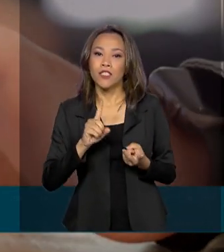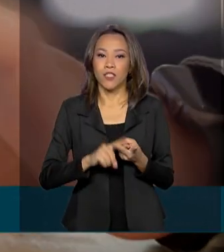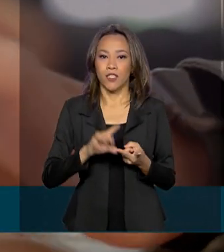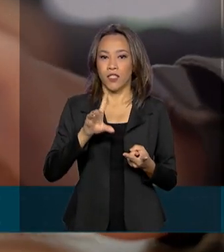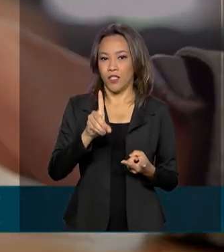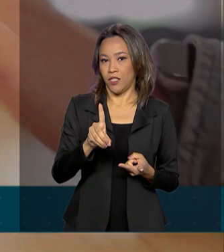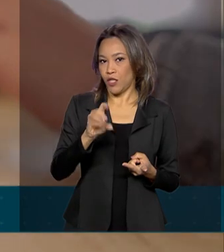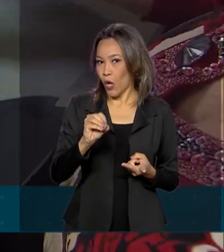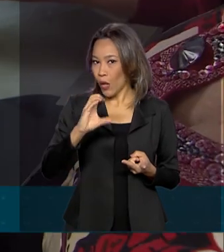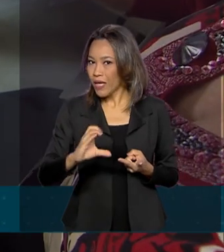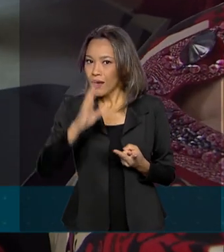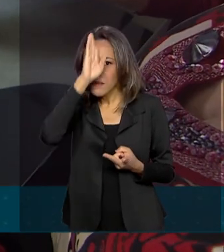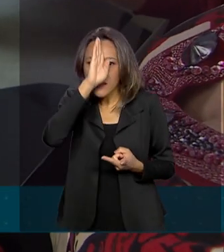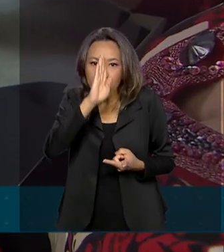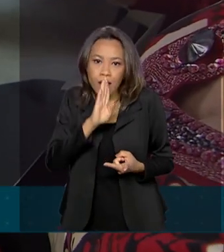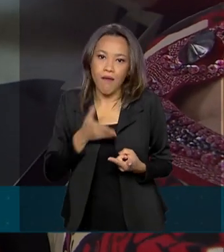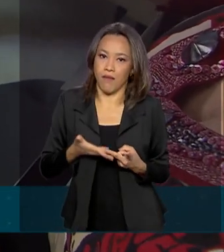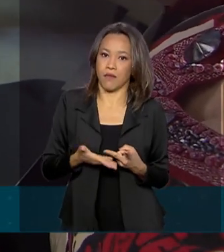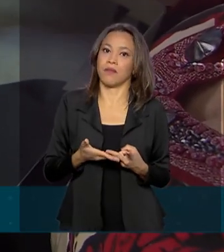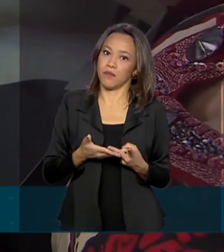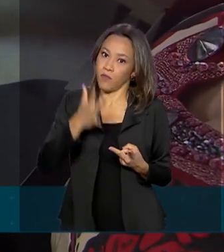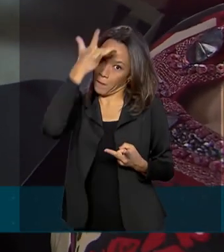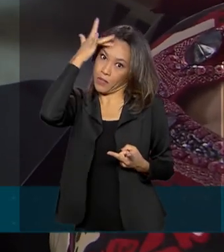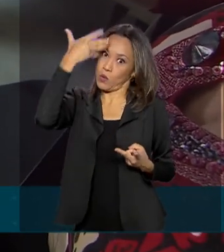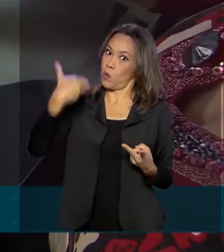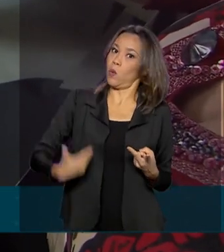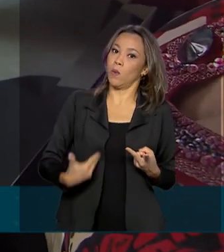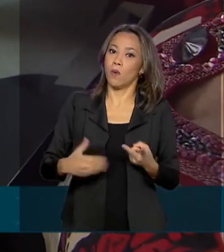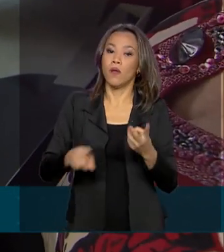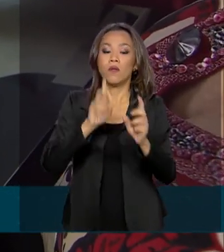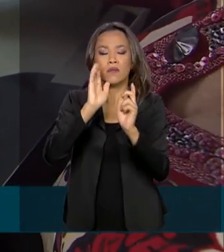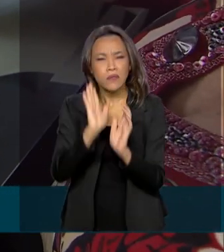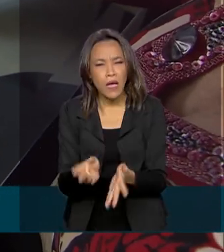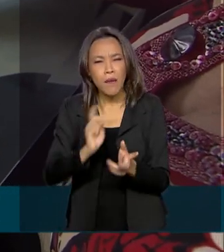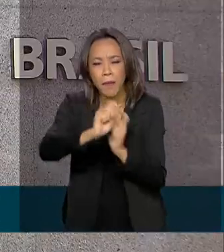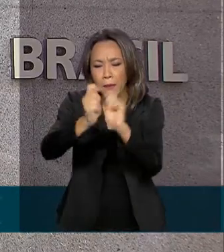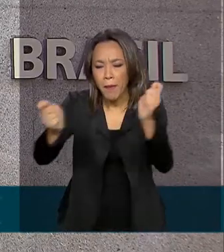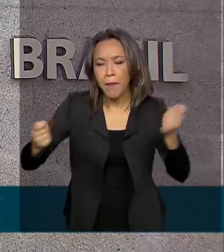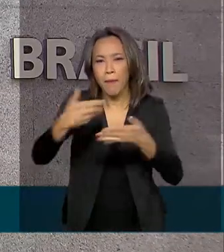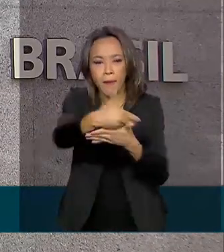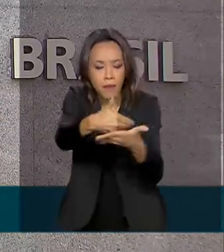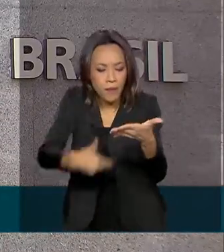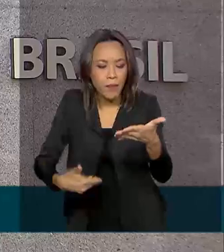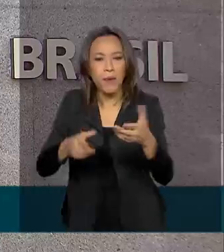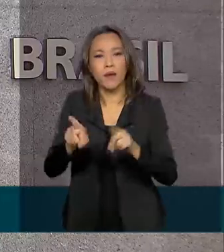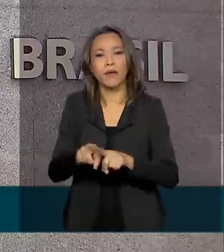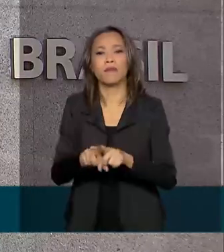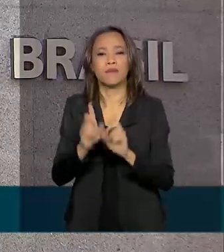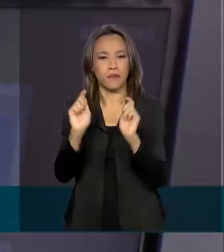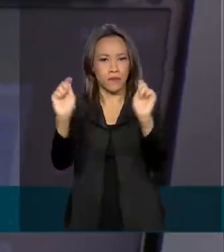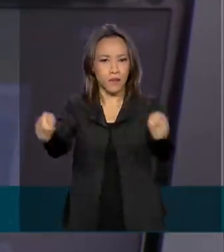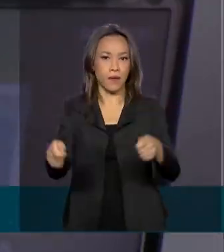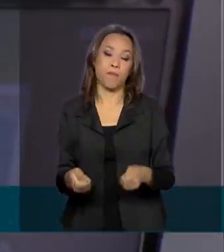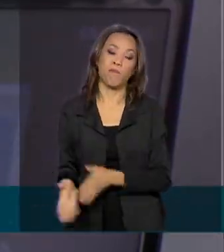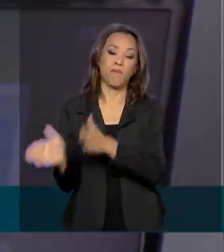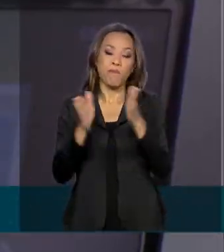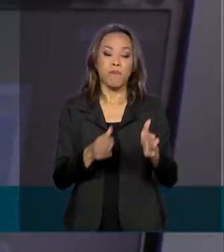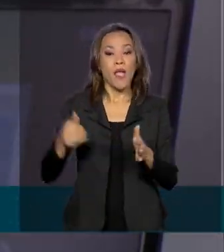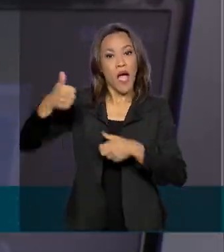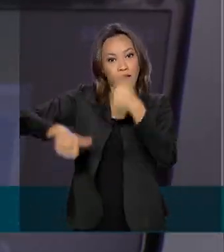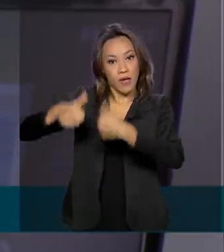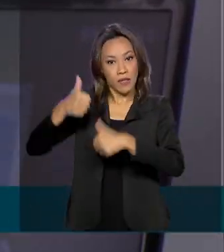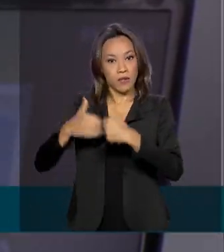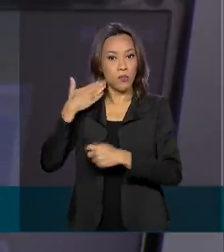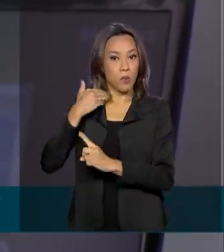se for pessoa física. Também é possível pagar contas e boletos. Na avaliação do Banco Central, a primeira